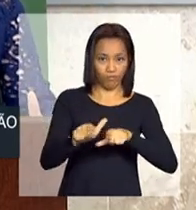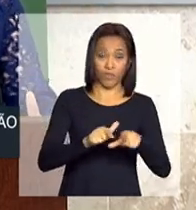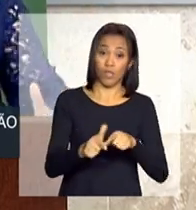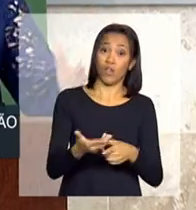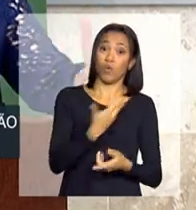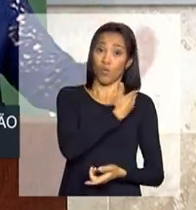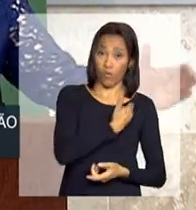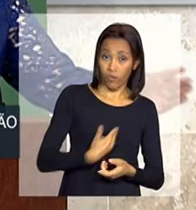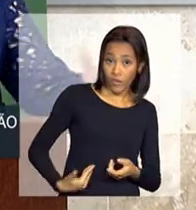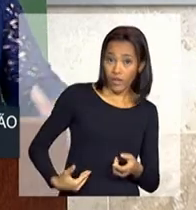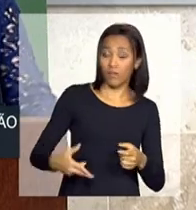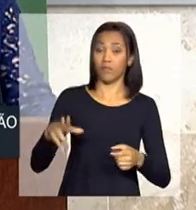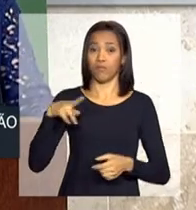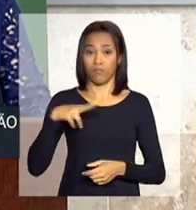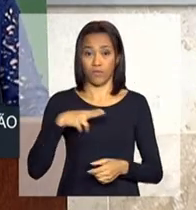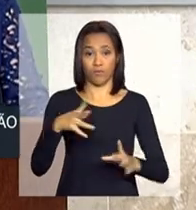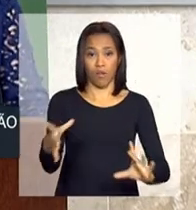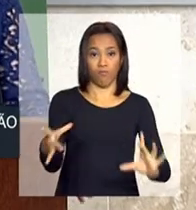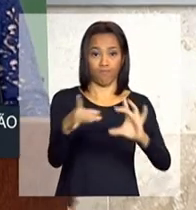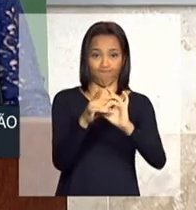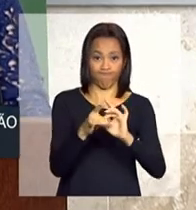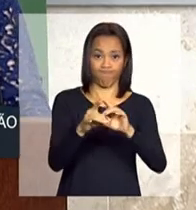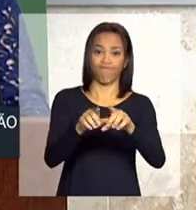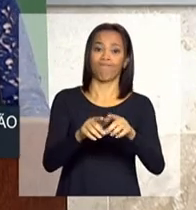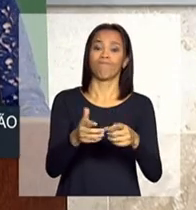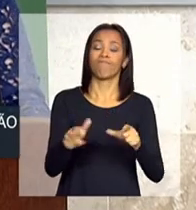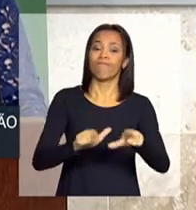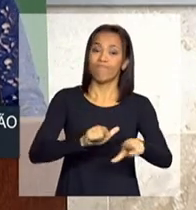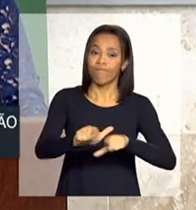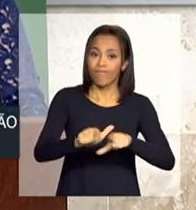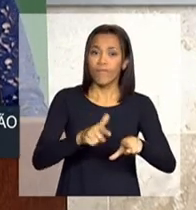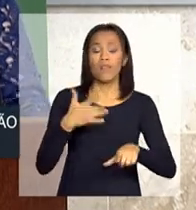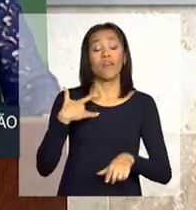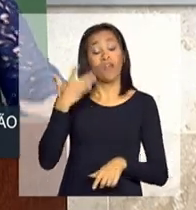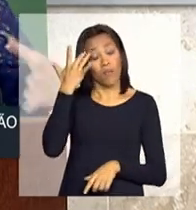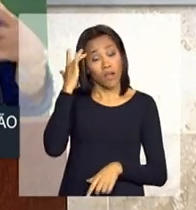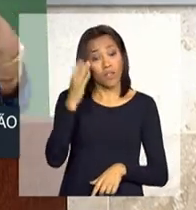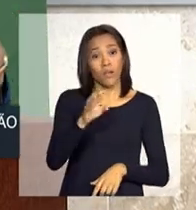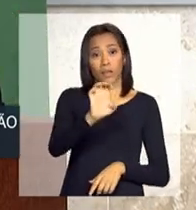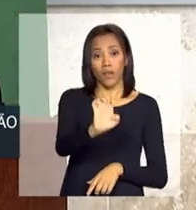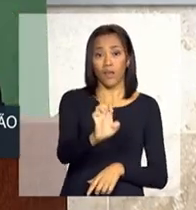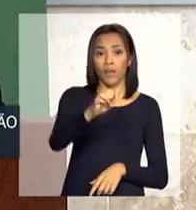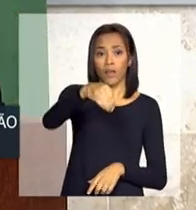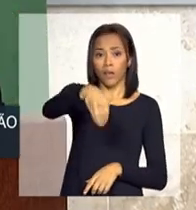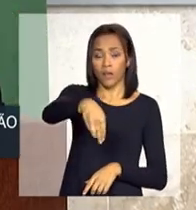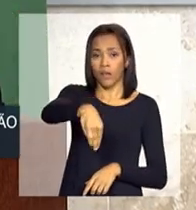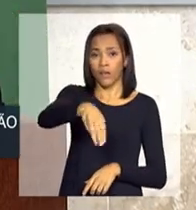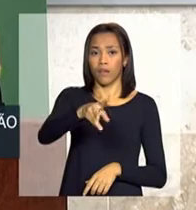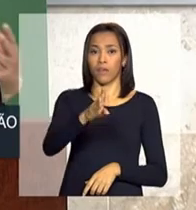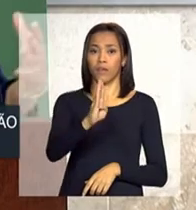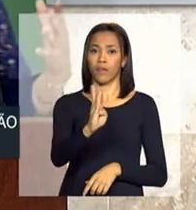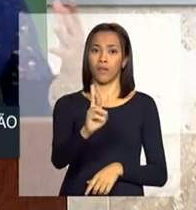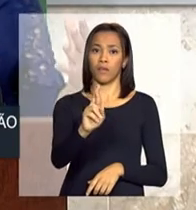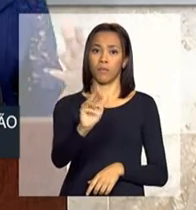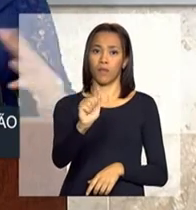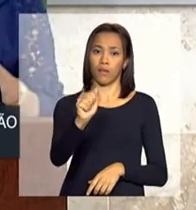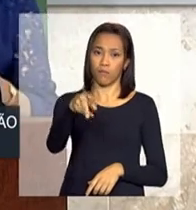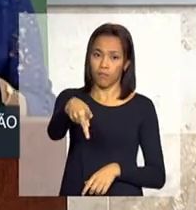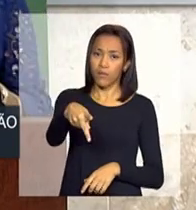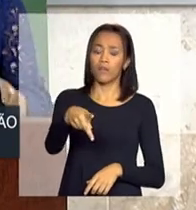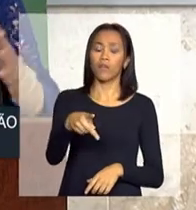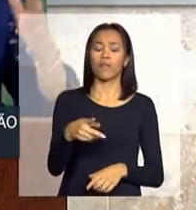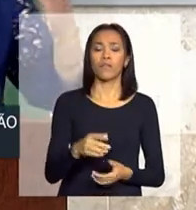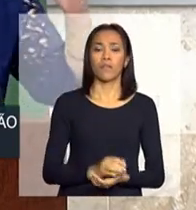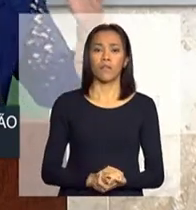setor público e o setor privado. Acho a Embrapa, a gente tem de olhar a questão